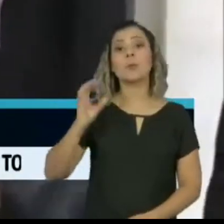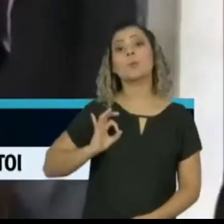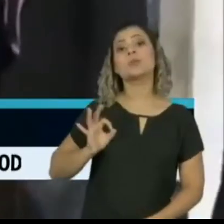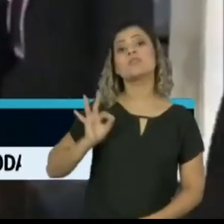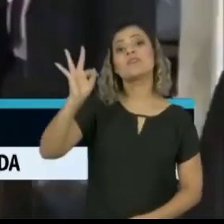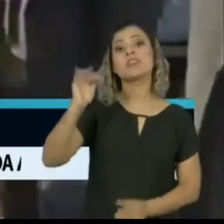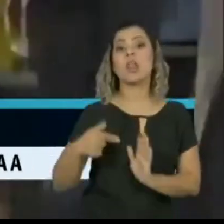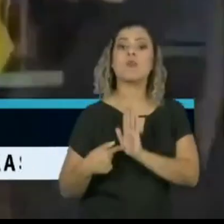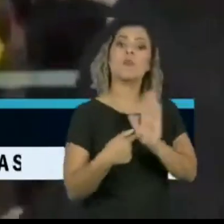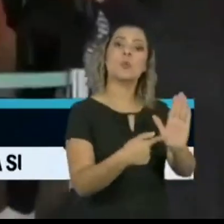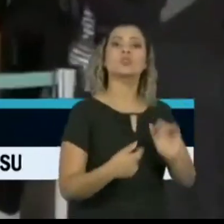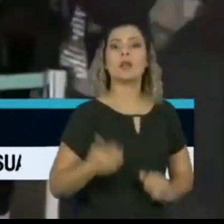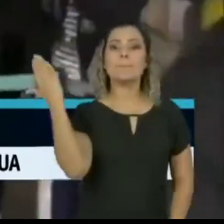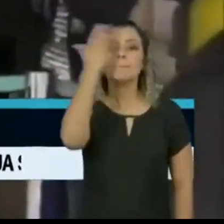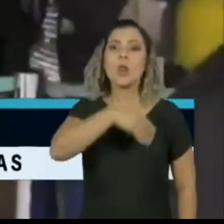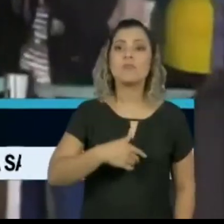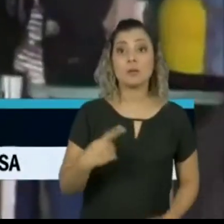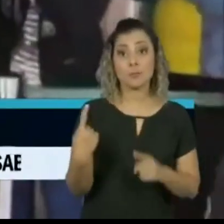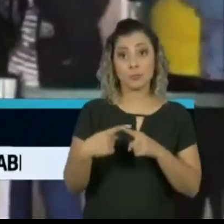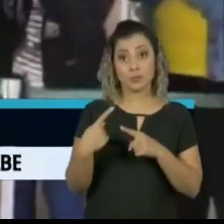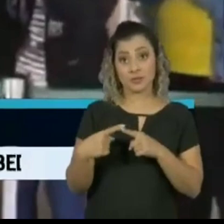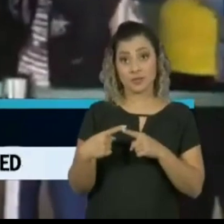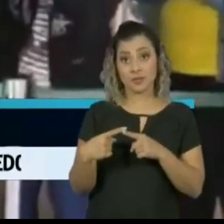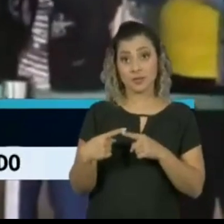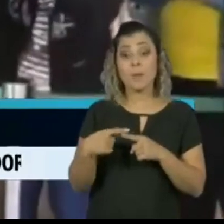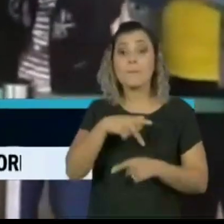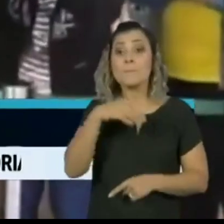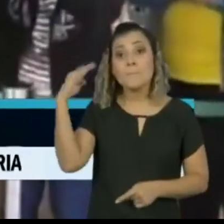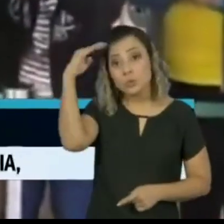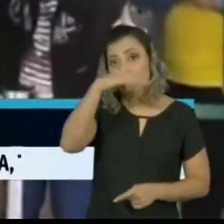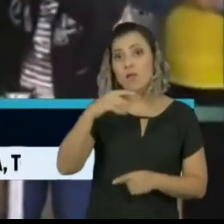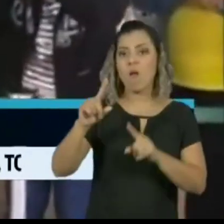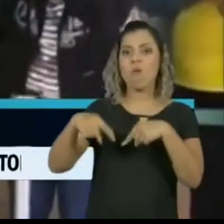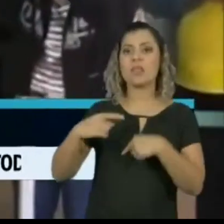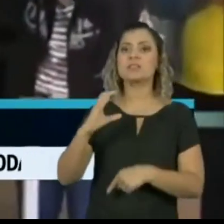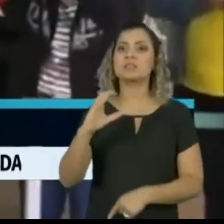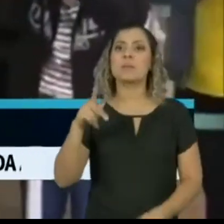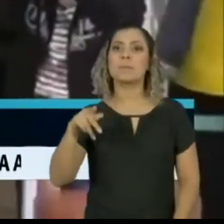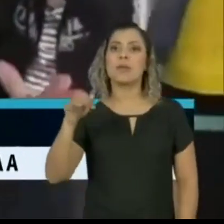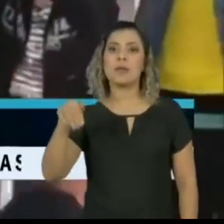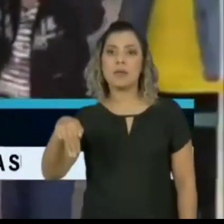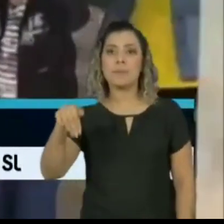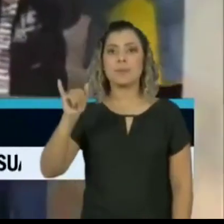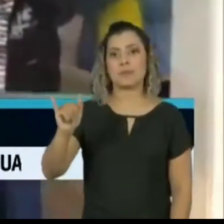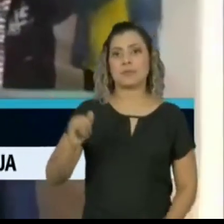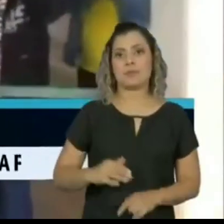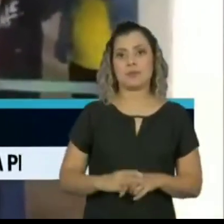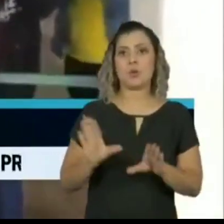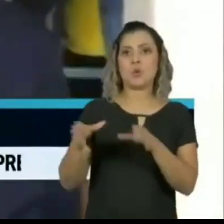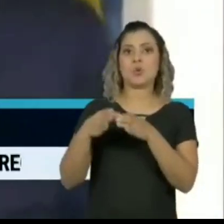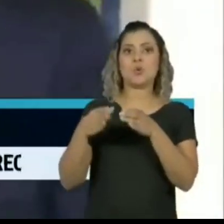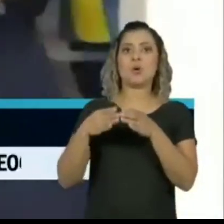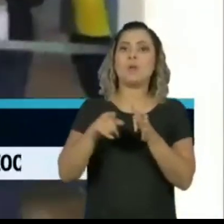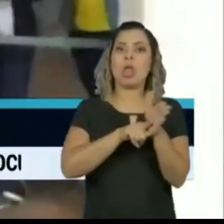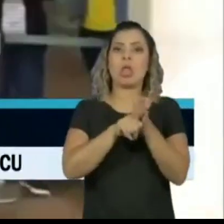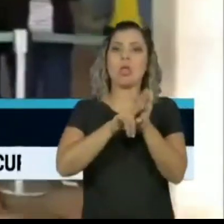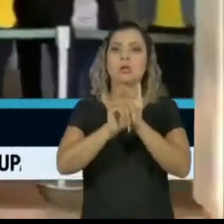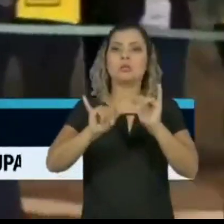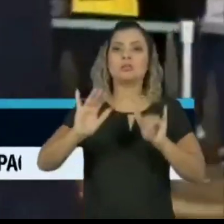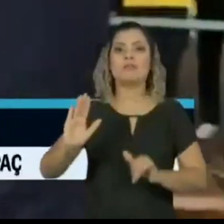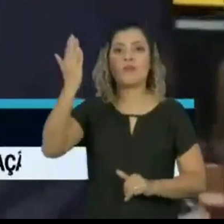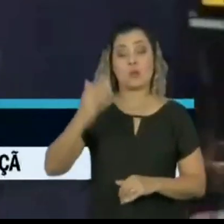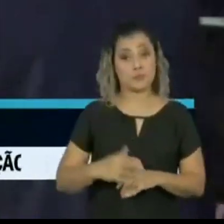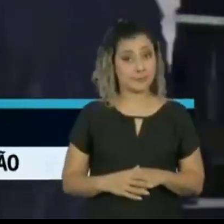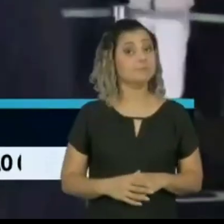Federal. A fala ocorreu após Bolsonaro ser questionado sobre a CPMI, Comissão Parlamentar Mista de Inquérito das Fake News.